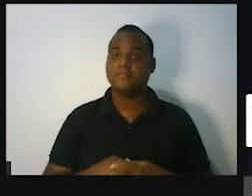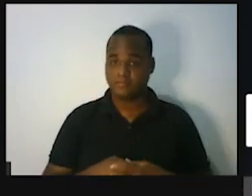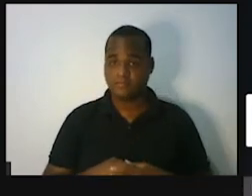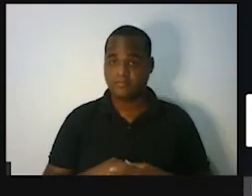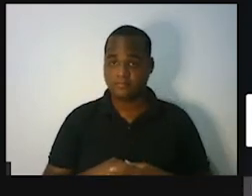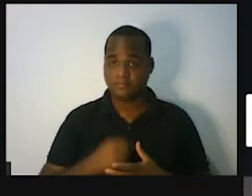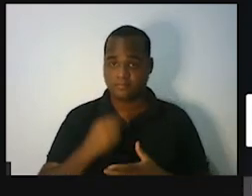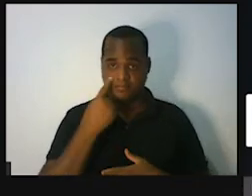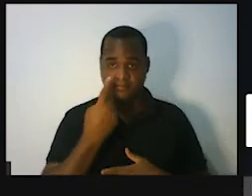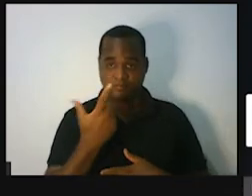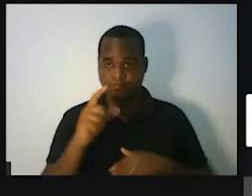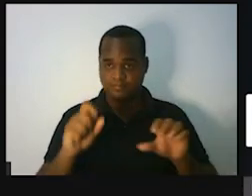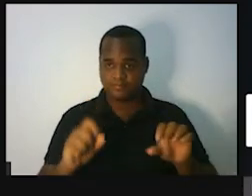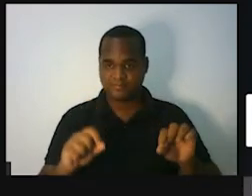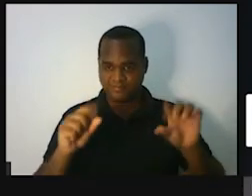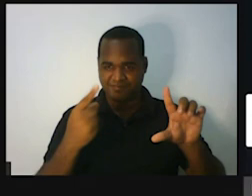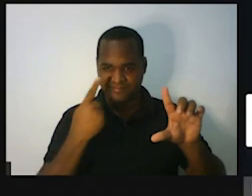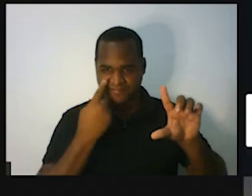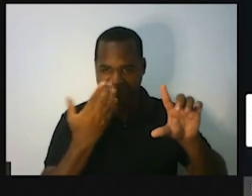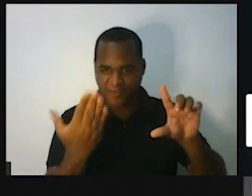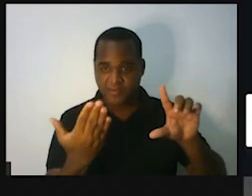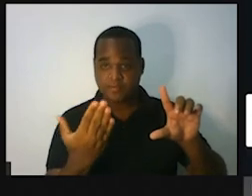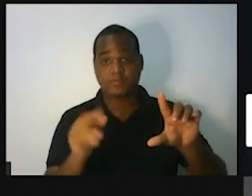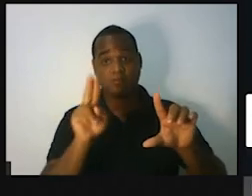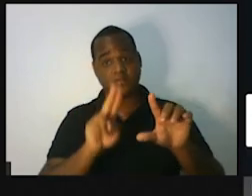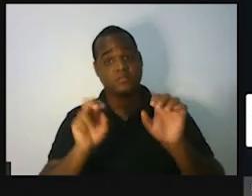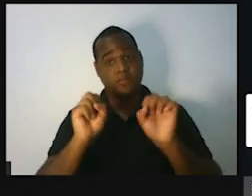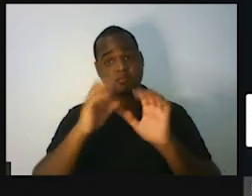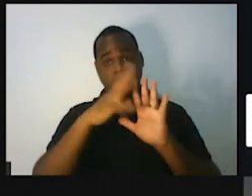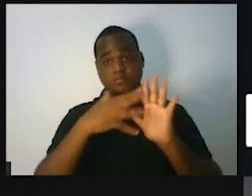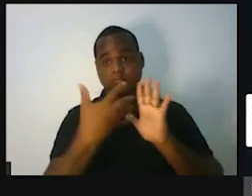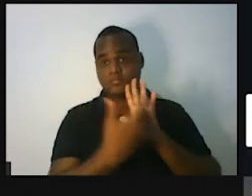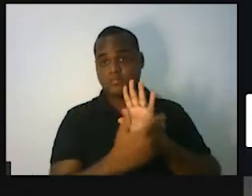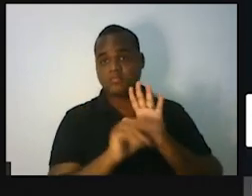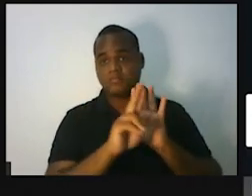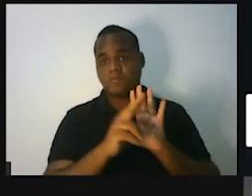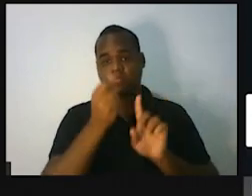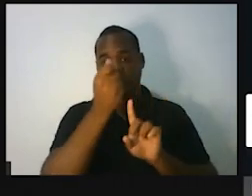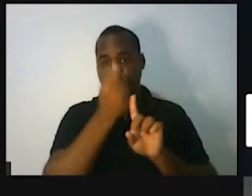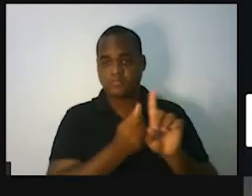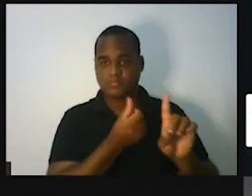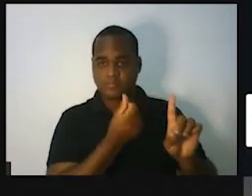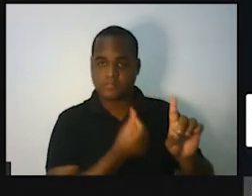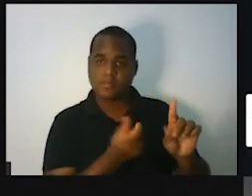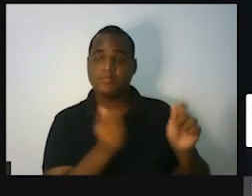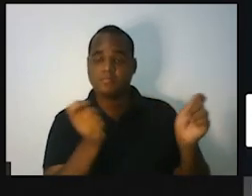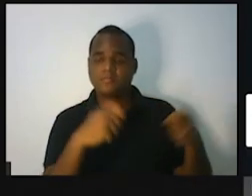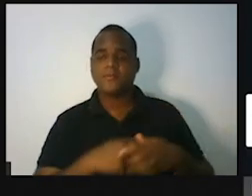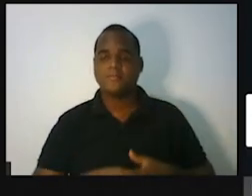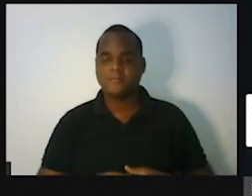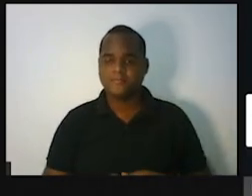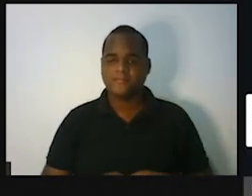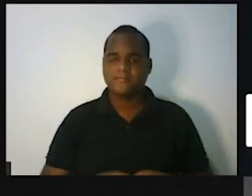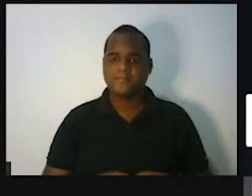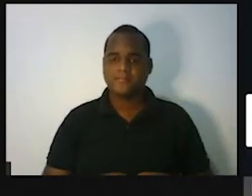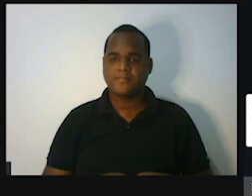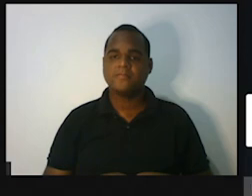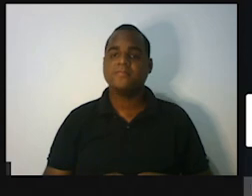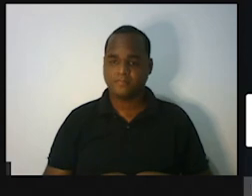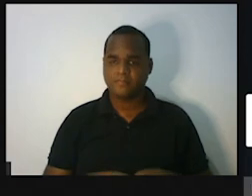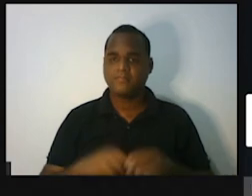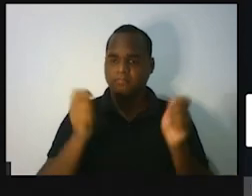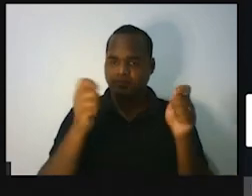Nesse modelozinho, você pode usar essa tabela aqui e colocar os seis meses. Tá bom? Os seis meses aqui.